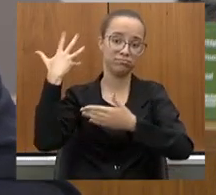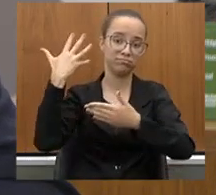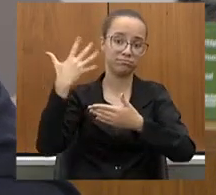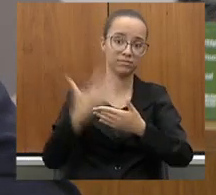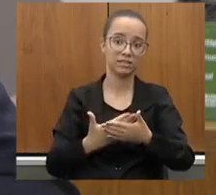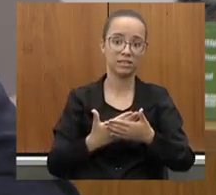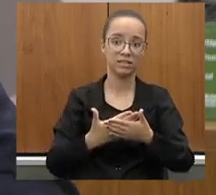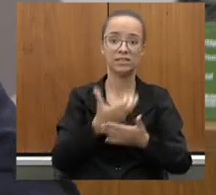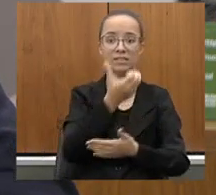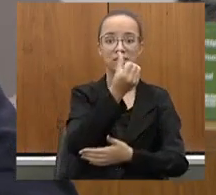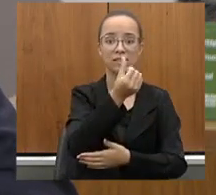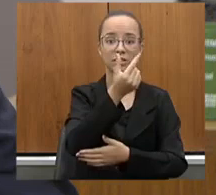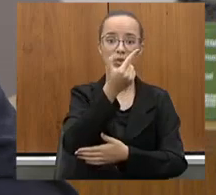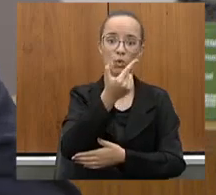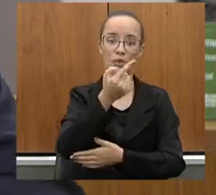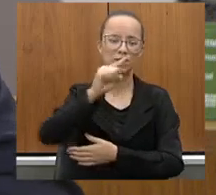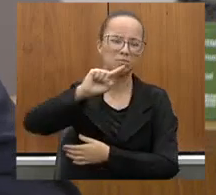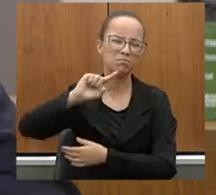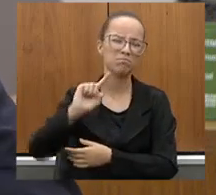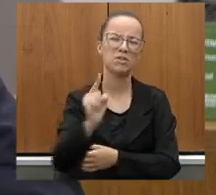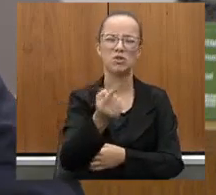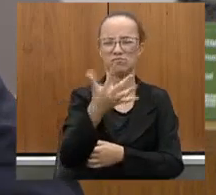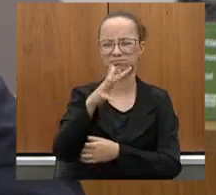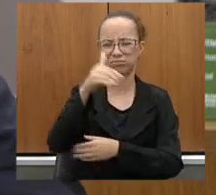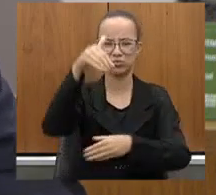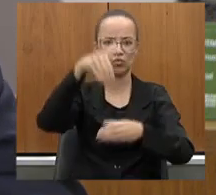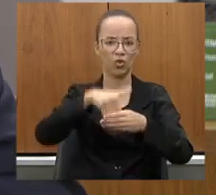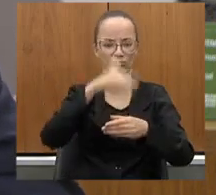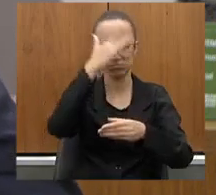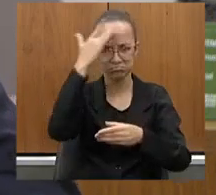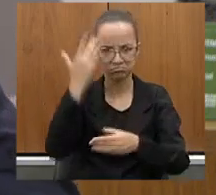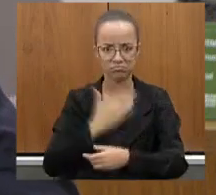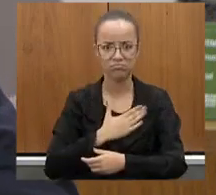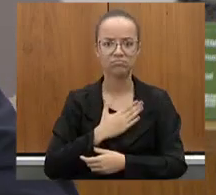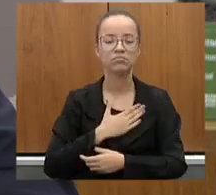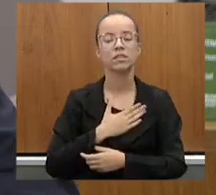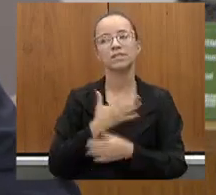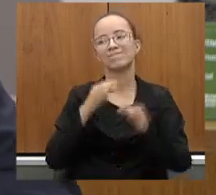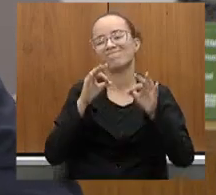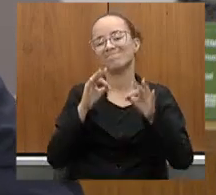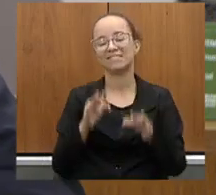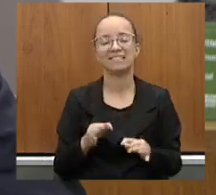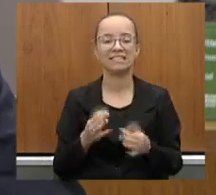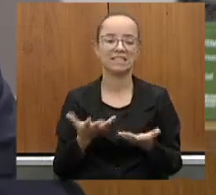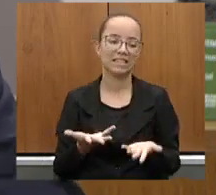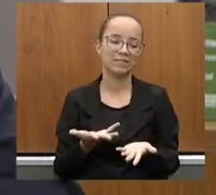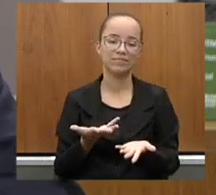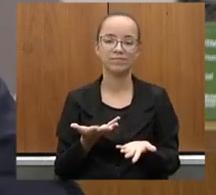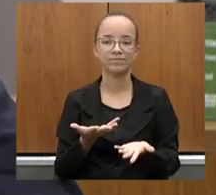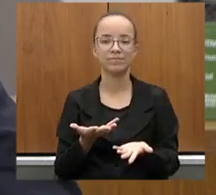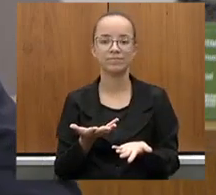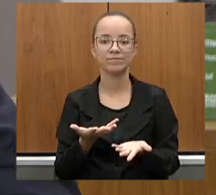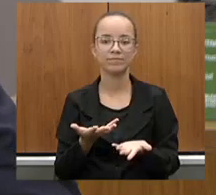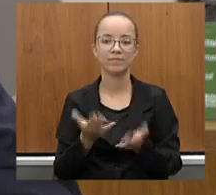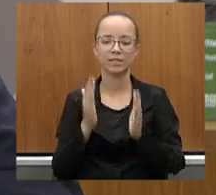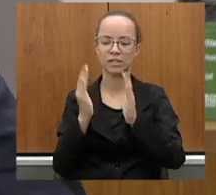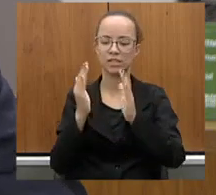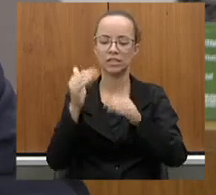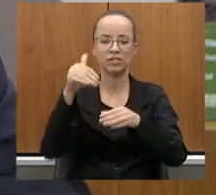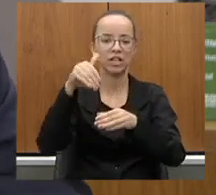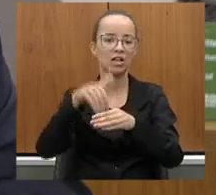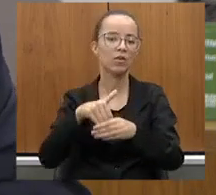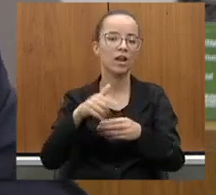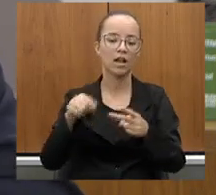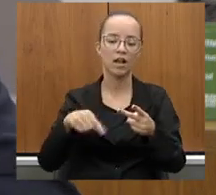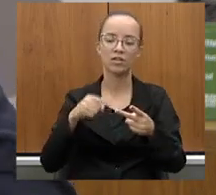.236 votos, mas por circunstâncias realmente eleitorais, questões mesmo